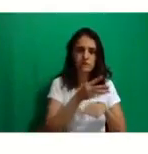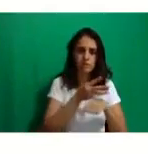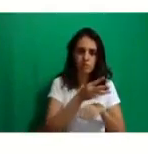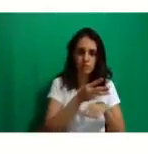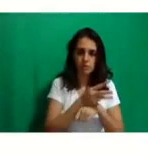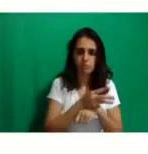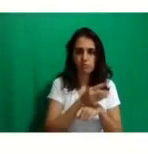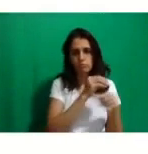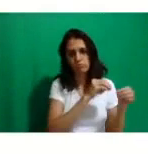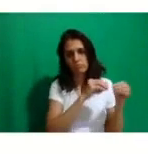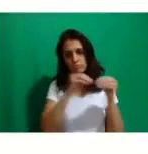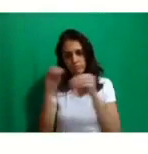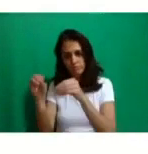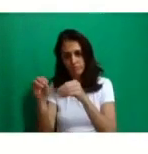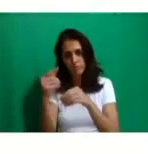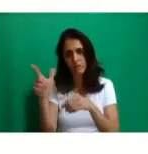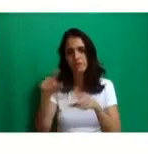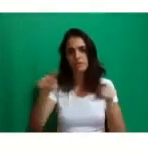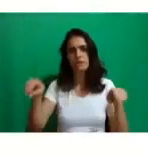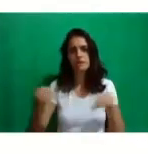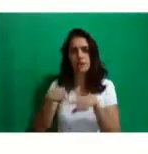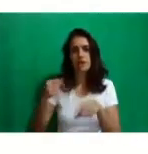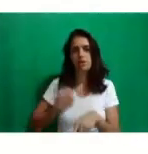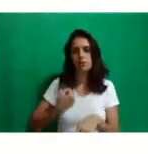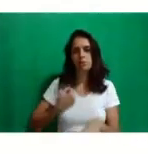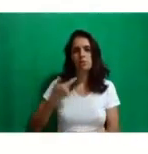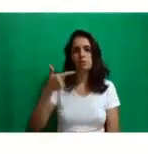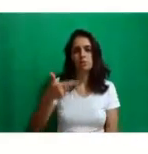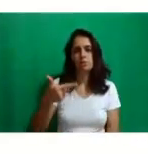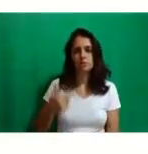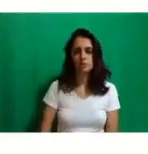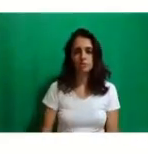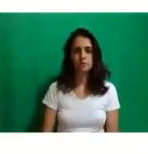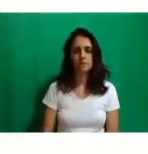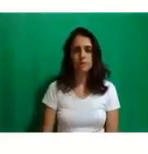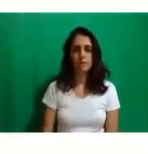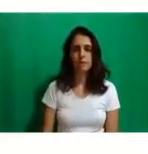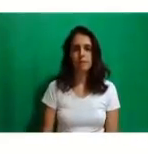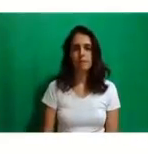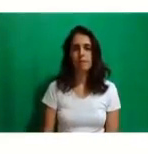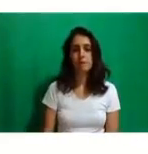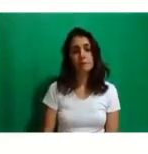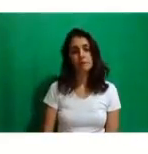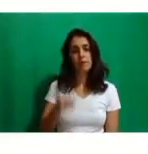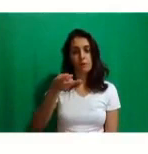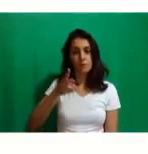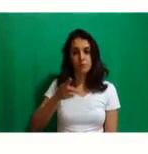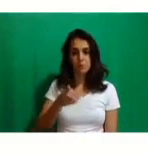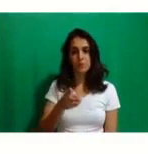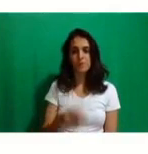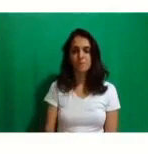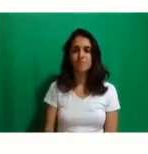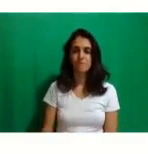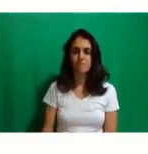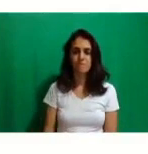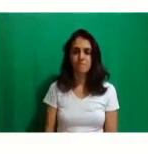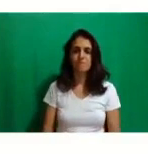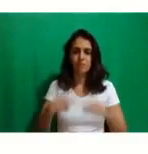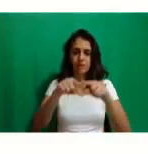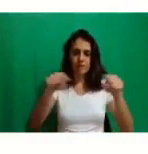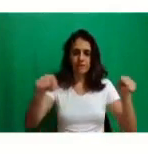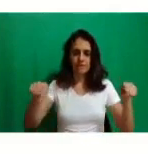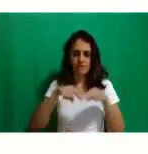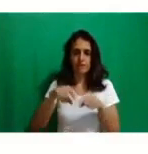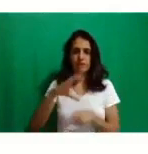Só clicar ali, por favor. Bom, continuando, galera. Na sala de coordenação de